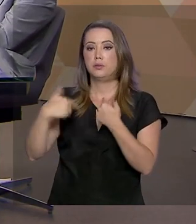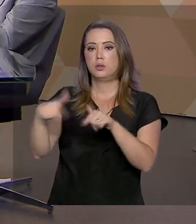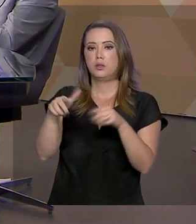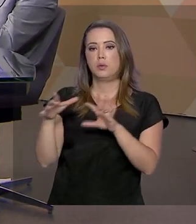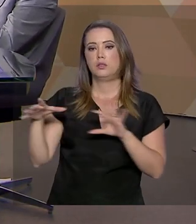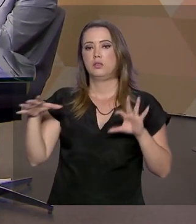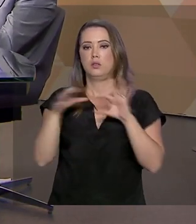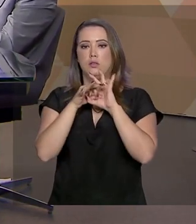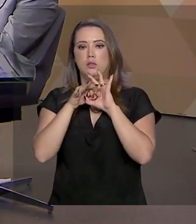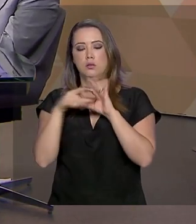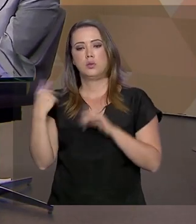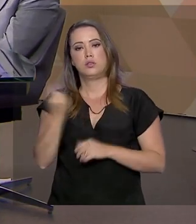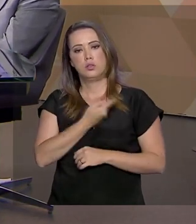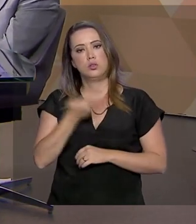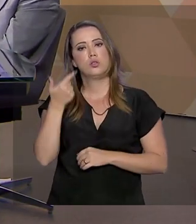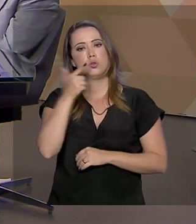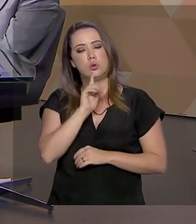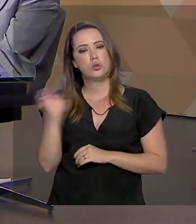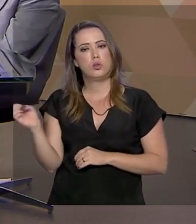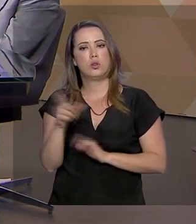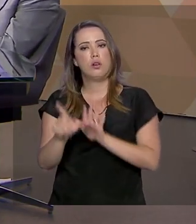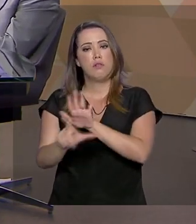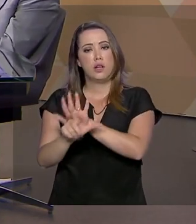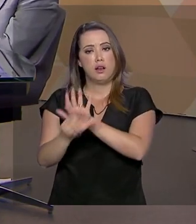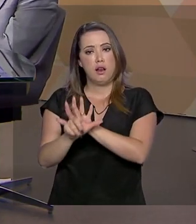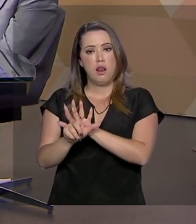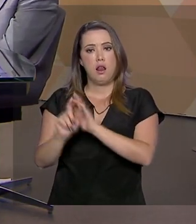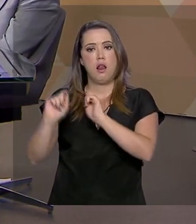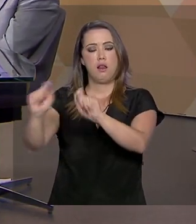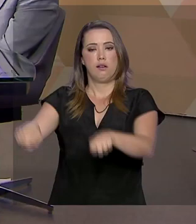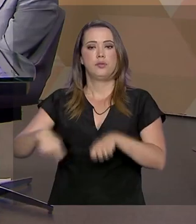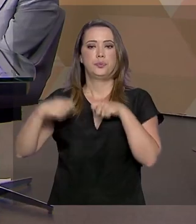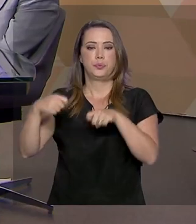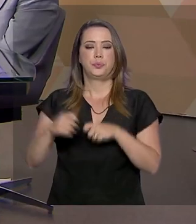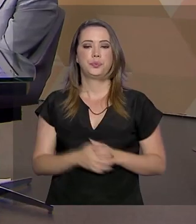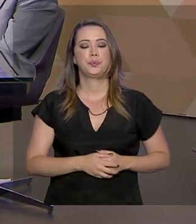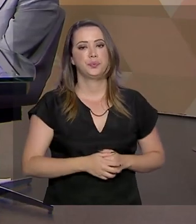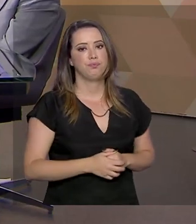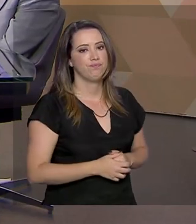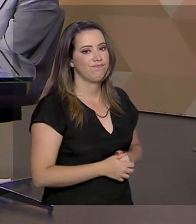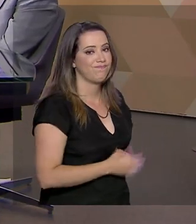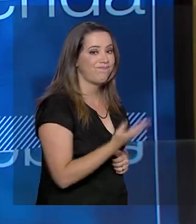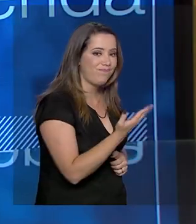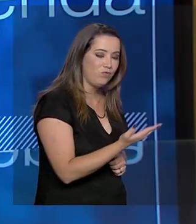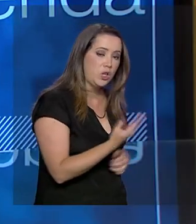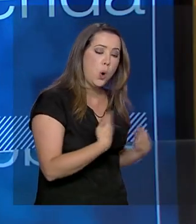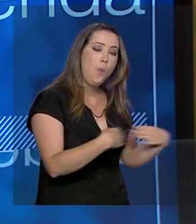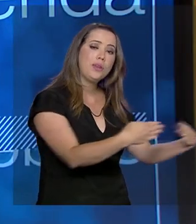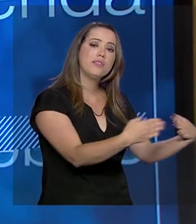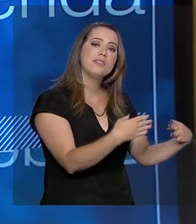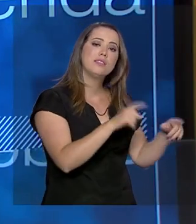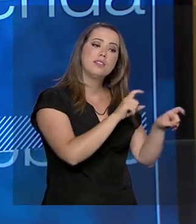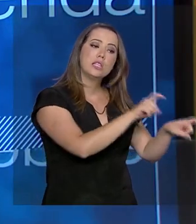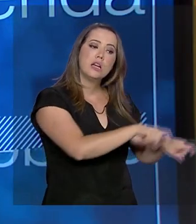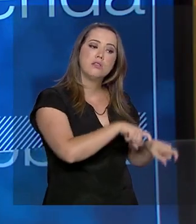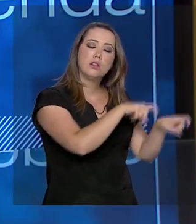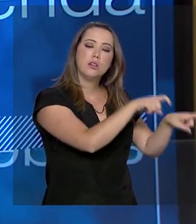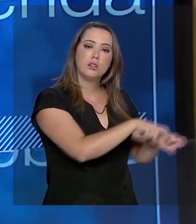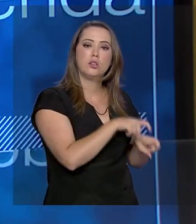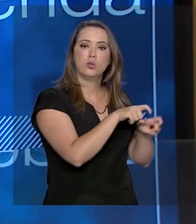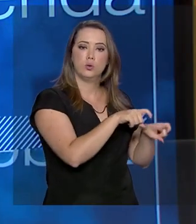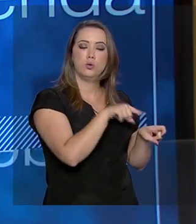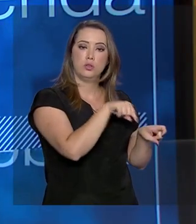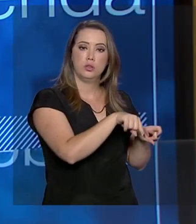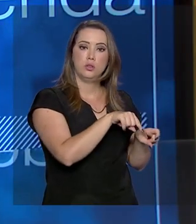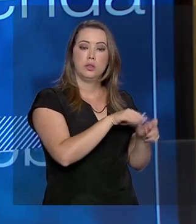para que façamos uma nova lei da pesca mais atual para o setor. Agora, o Ministério da Agricultura, do qual a Secretaria faz